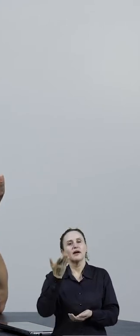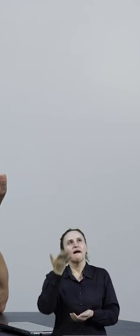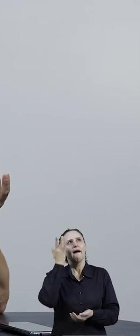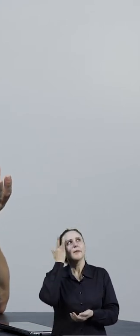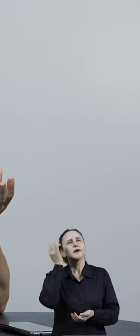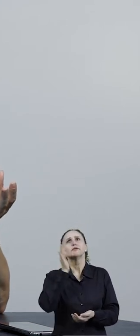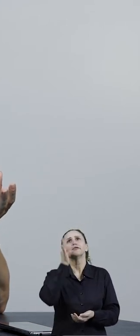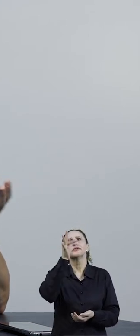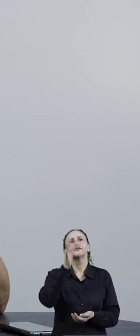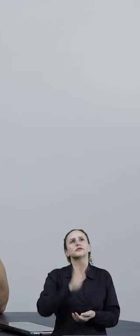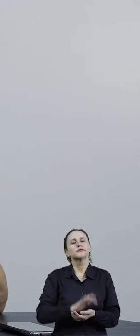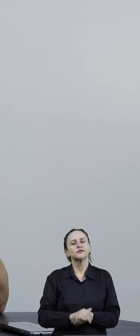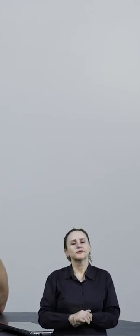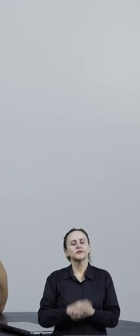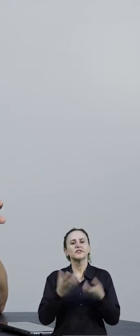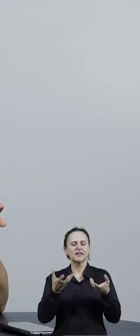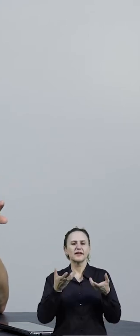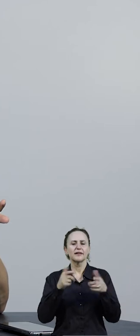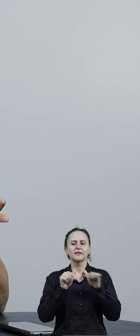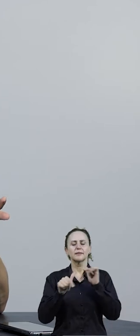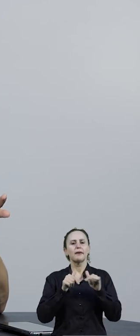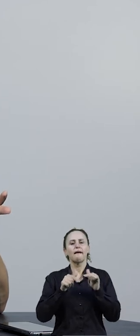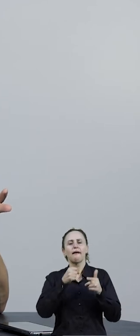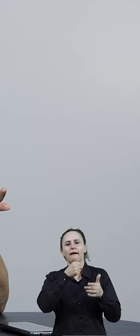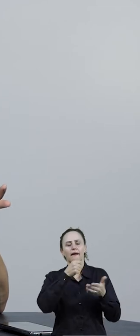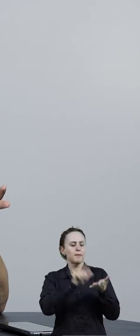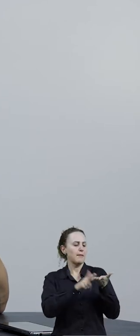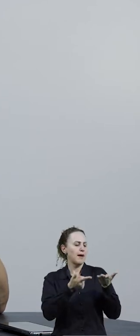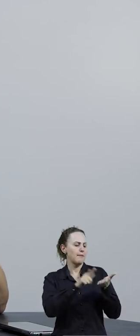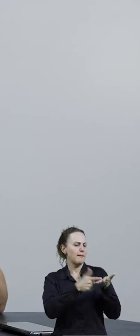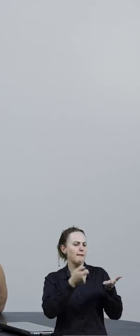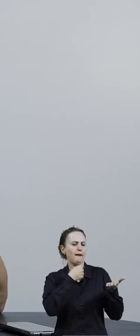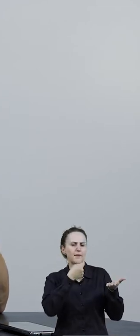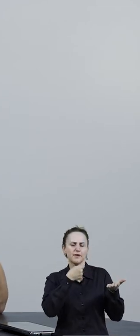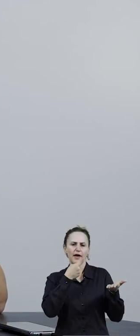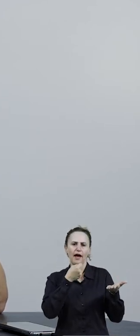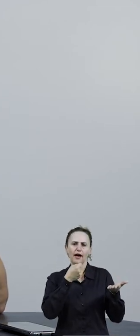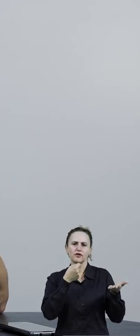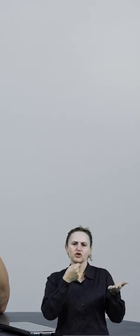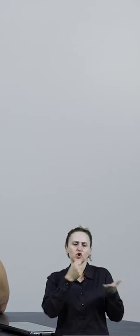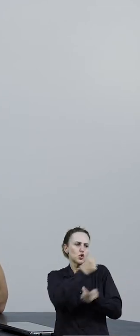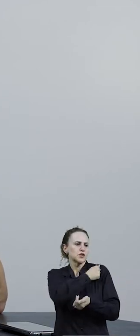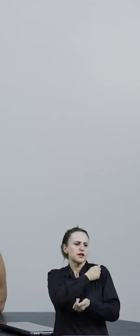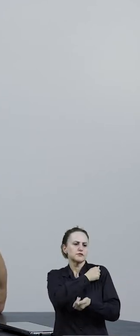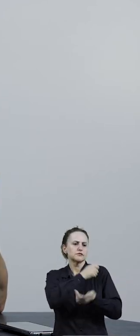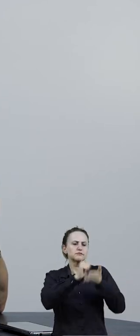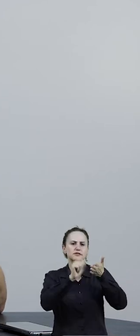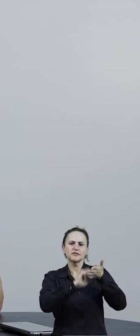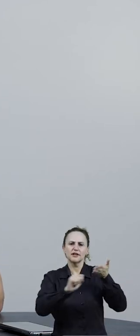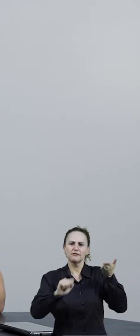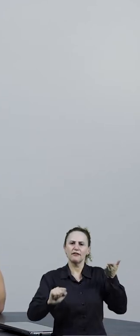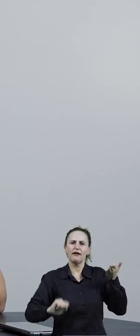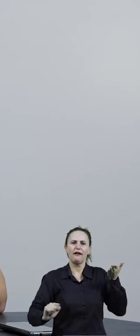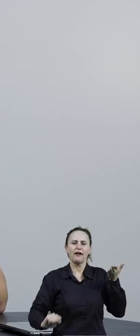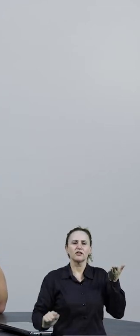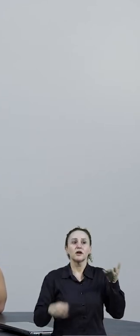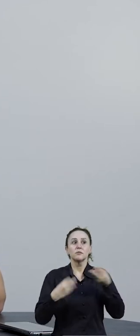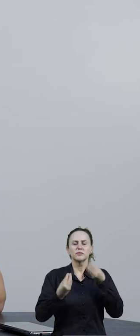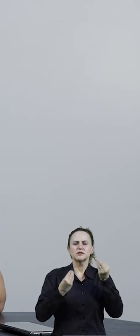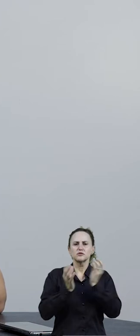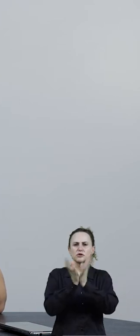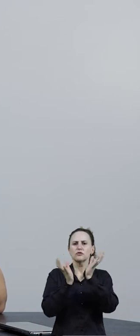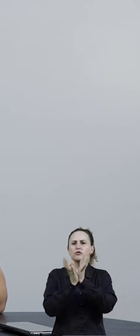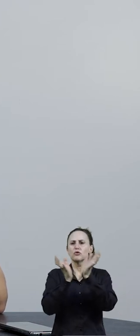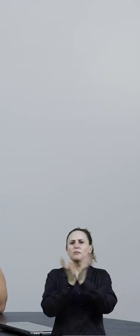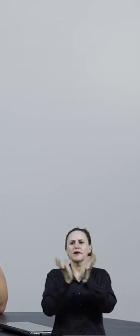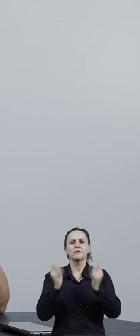depois você, como professor, quer trabalhar uma reportagem com os seus alunos. Eles vão escrevendo, eles vão comentando, né? Mas e aí, como é que